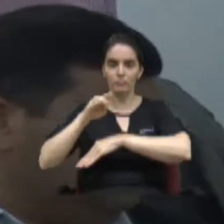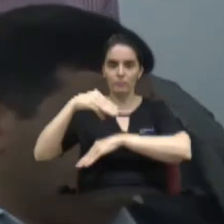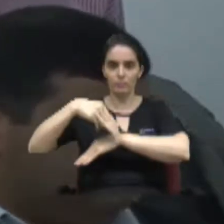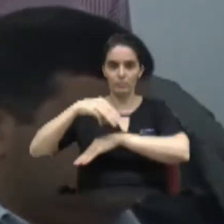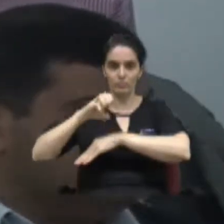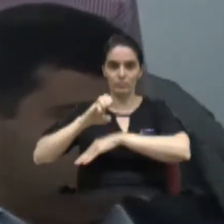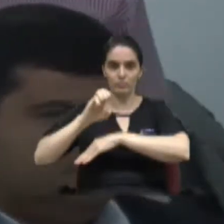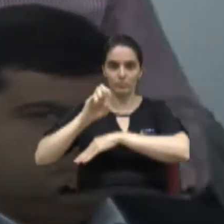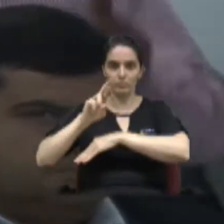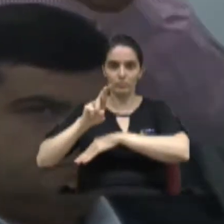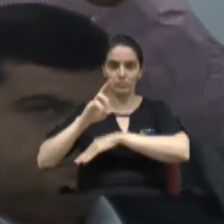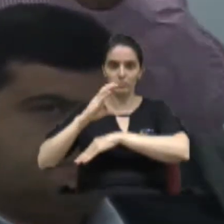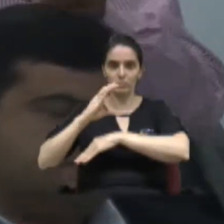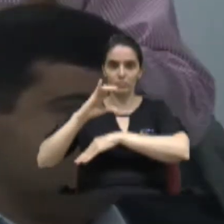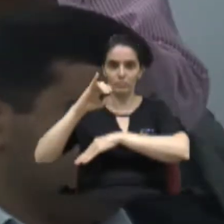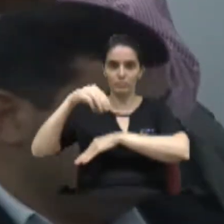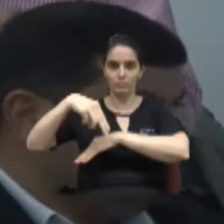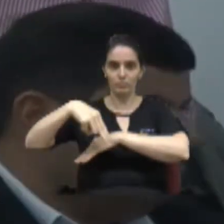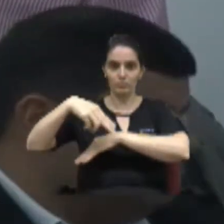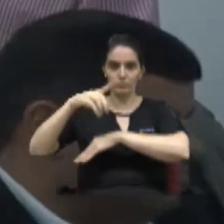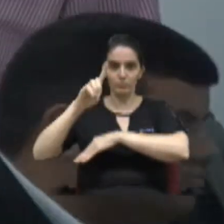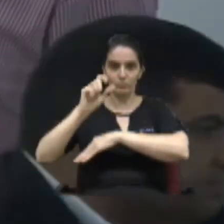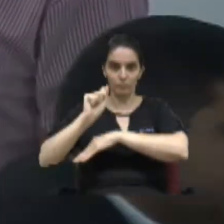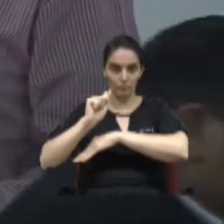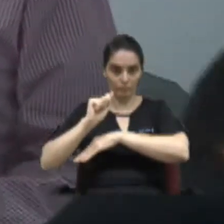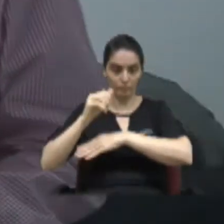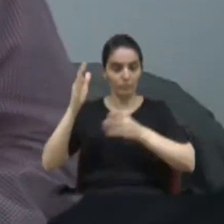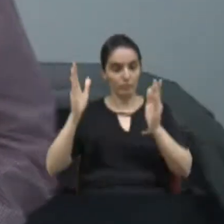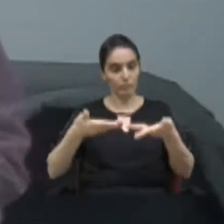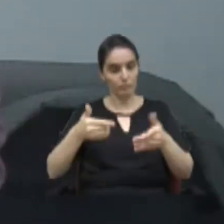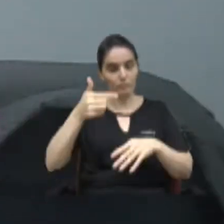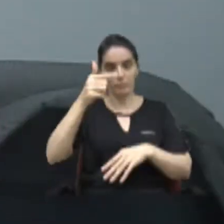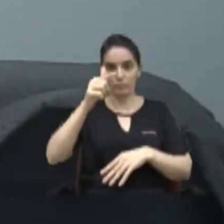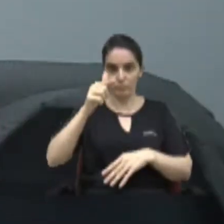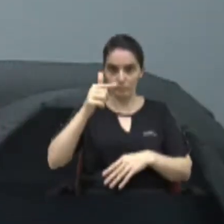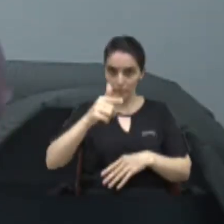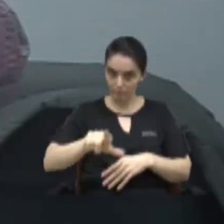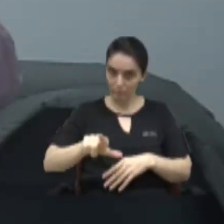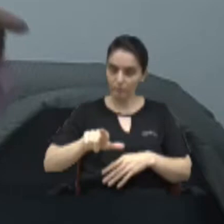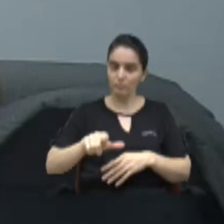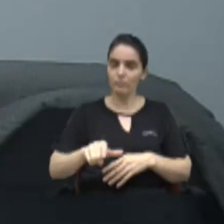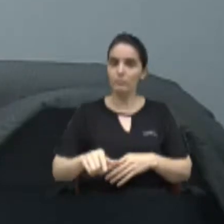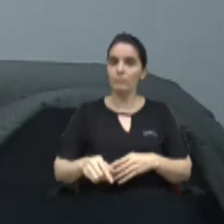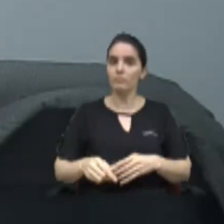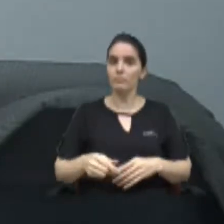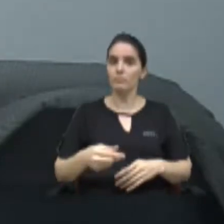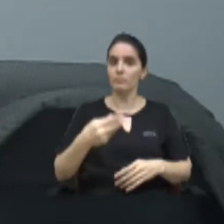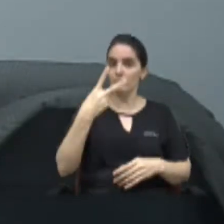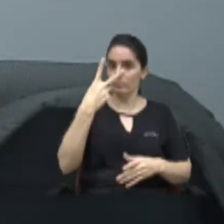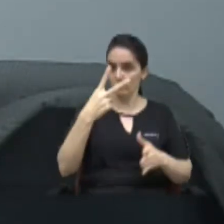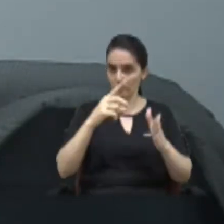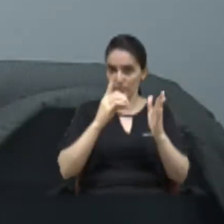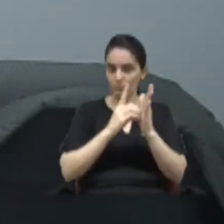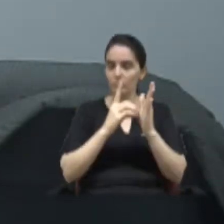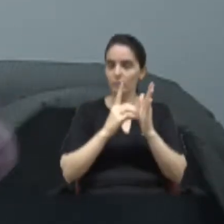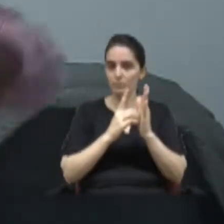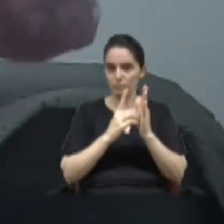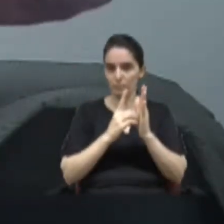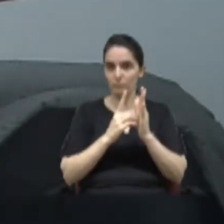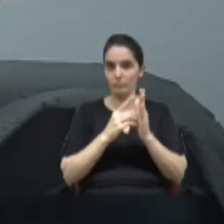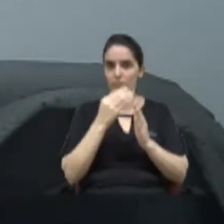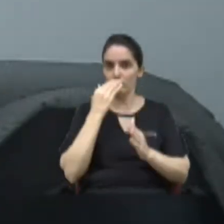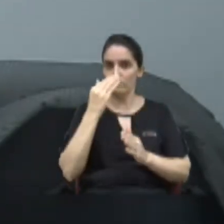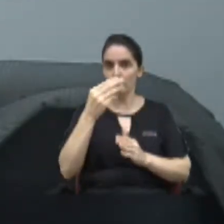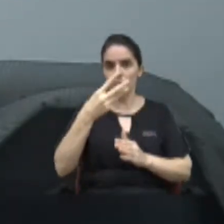através do primeiro decreto, e também, agora, um outro decreto assinado pelo prefeito Mário Boution, isso é importante falar. Pediram 35